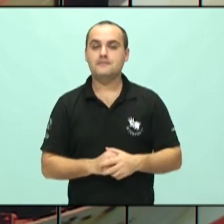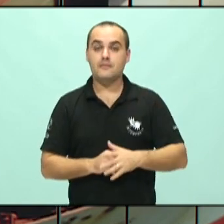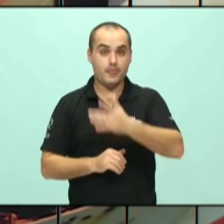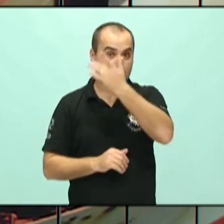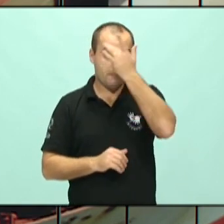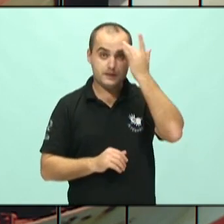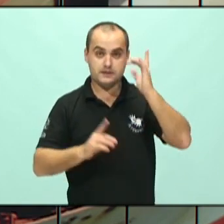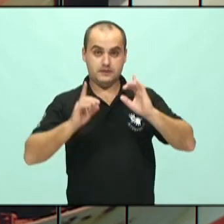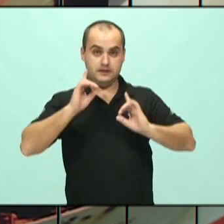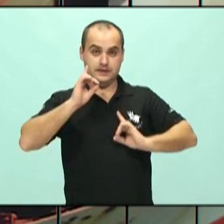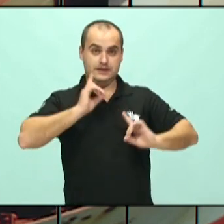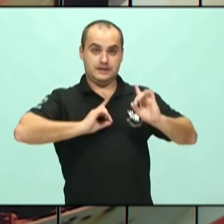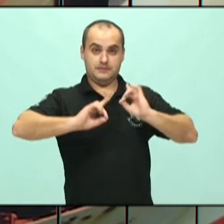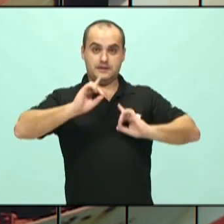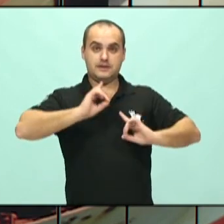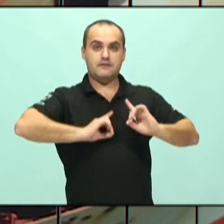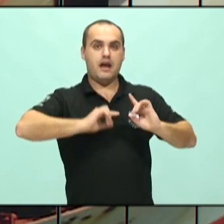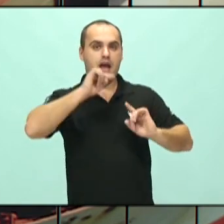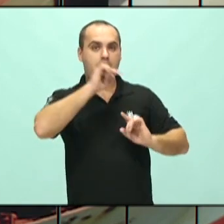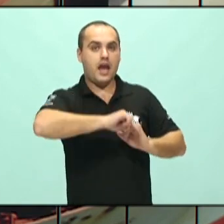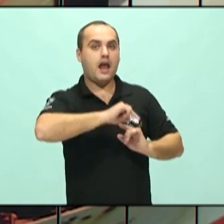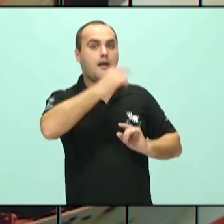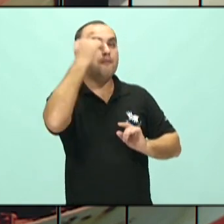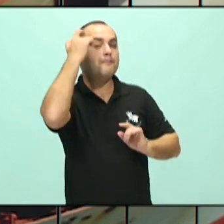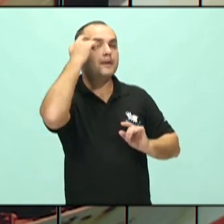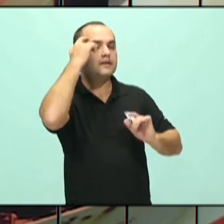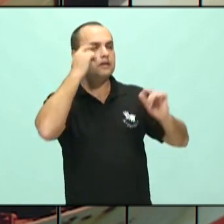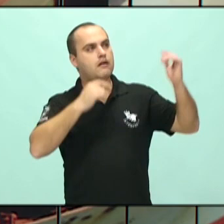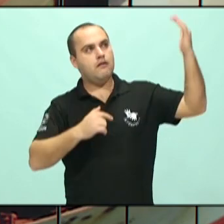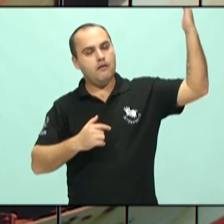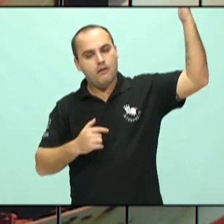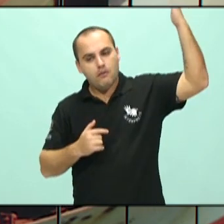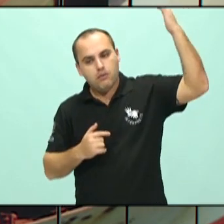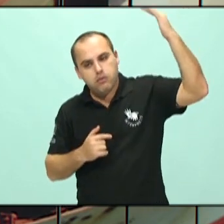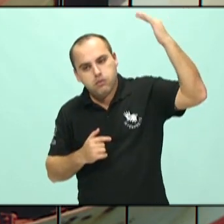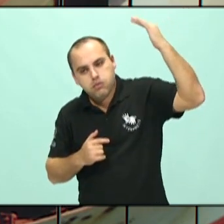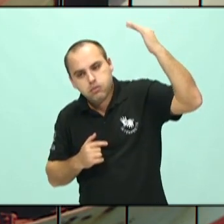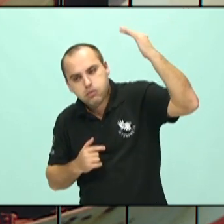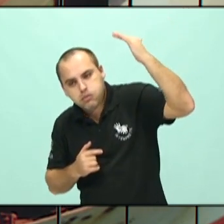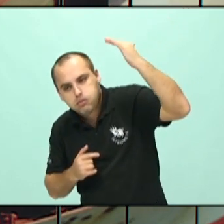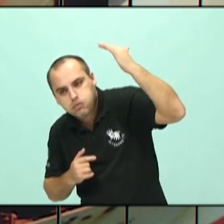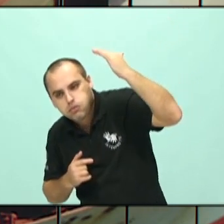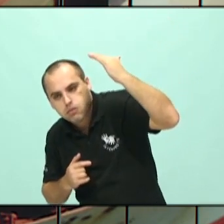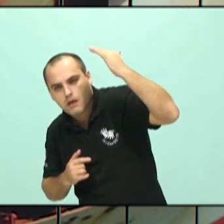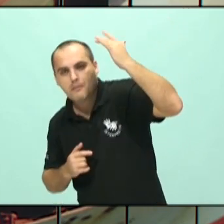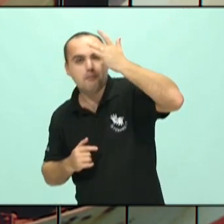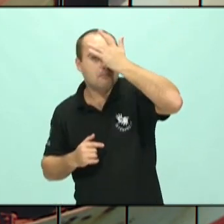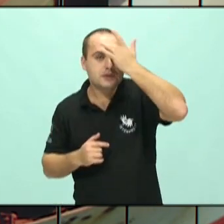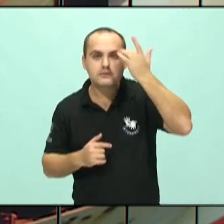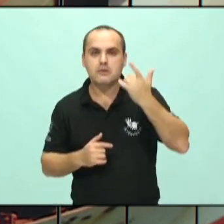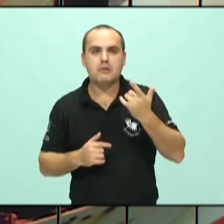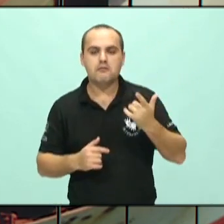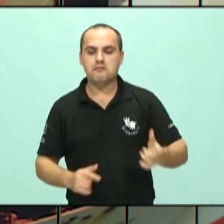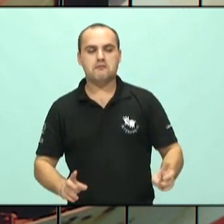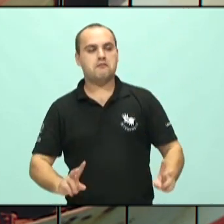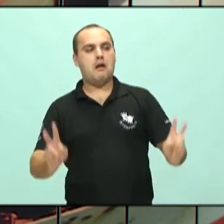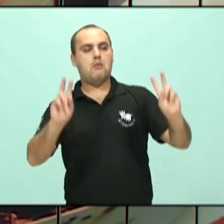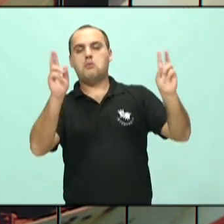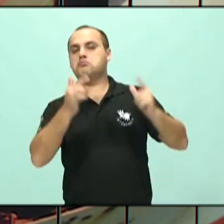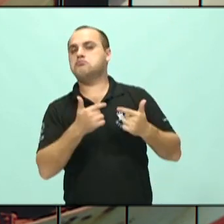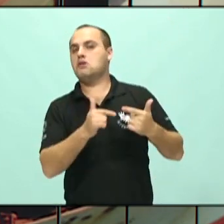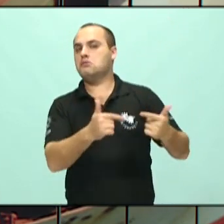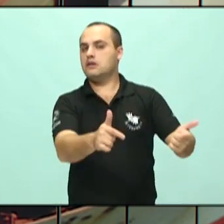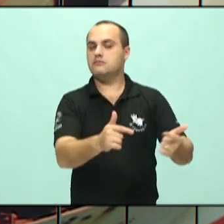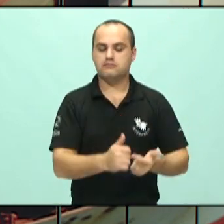muita autodepreciação. Então, ele não tem valor, ele não tem servidão